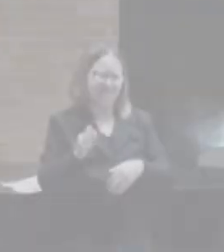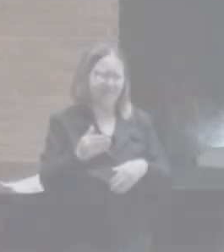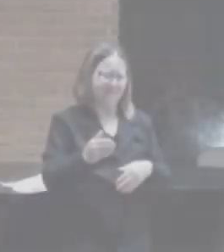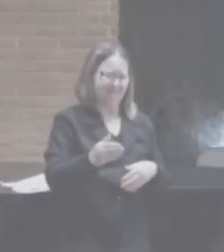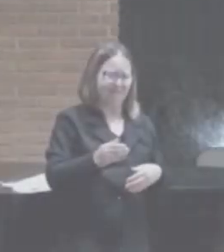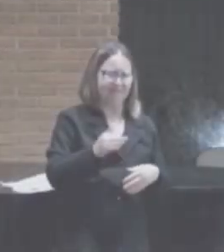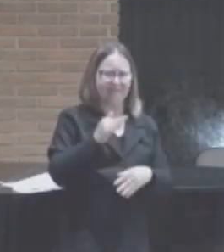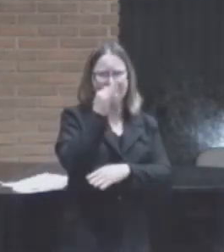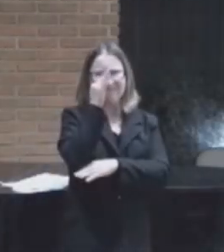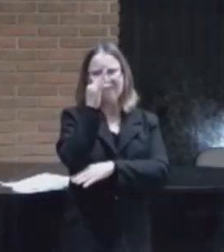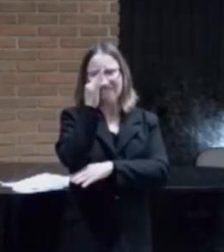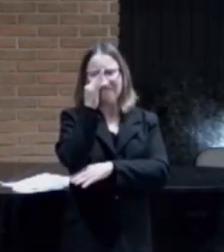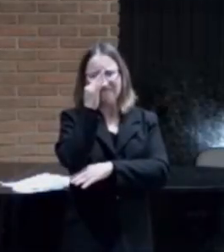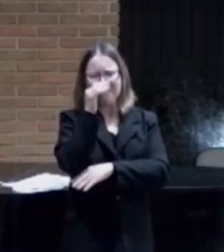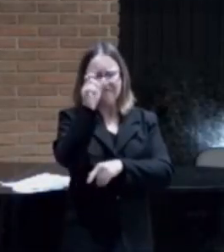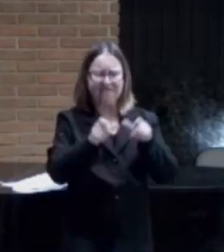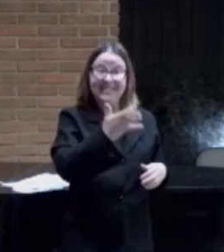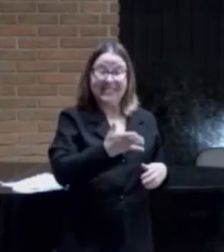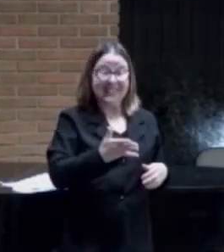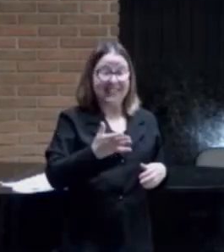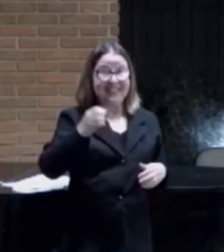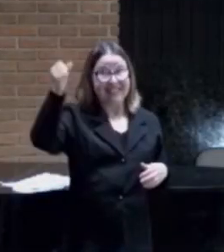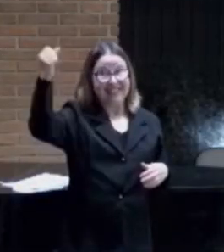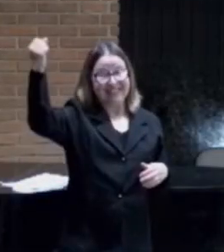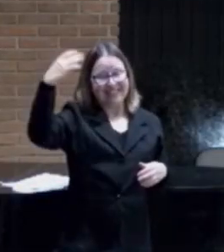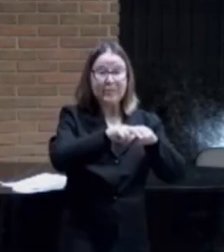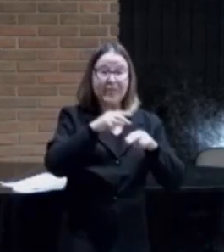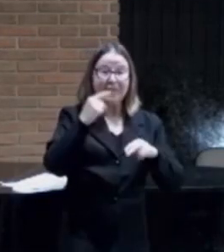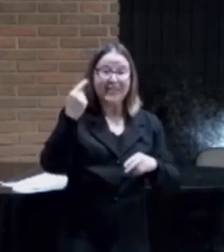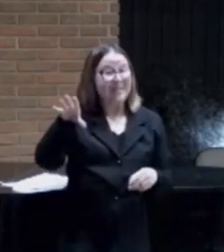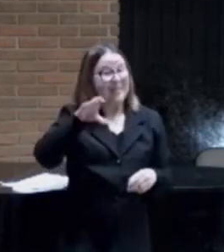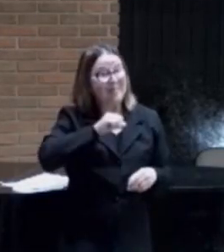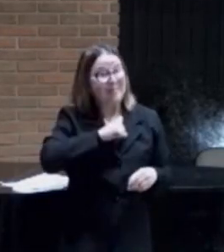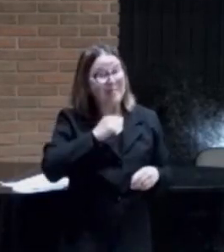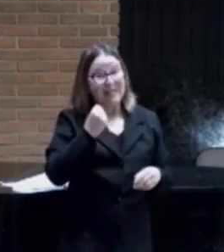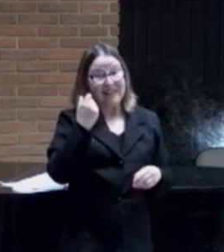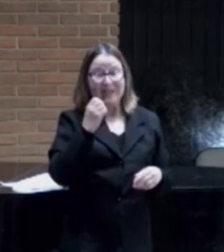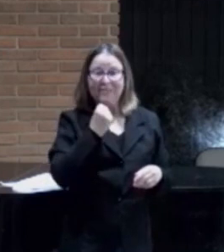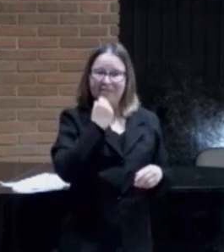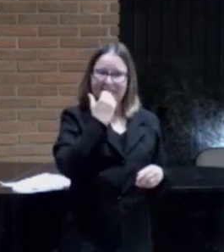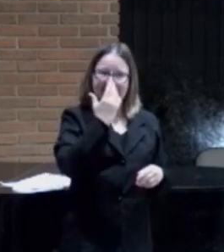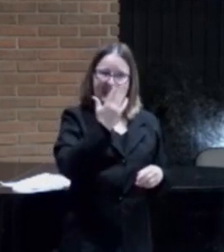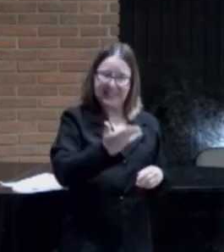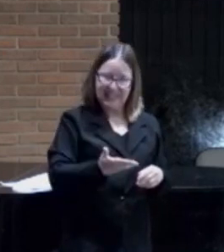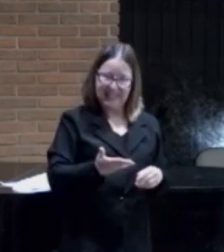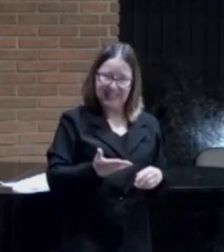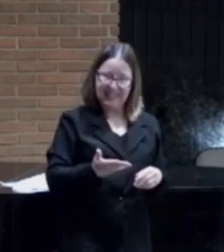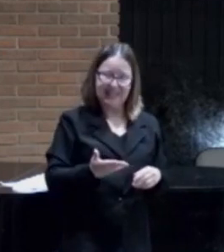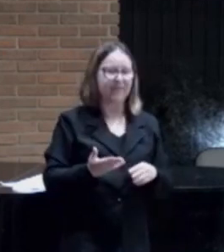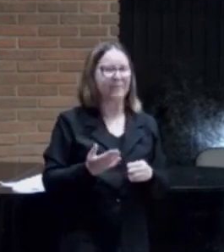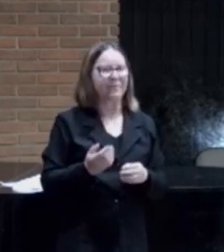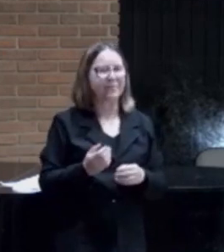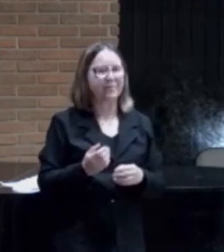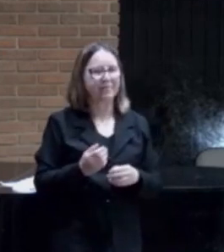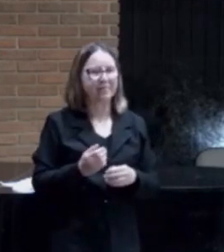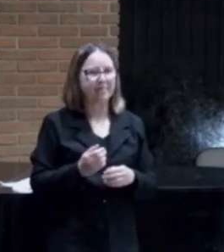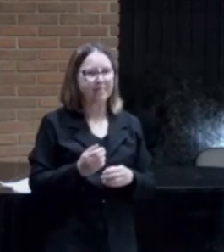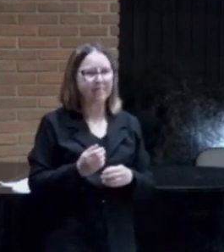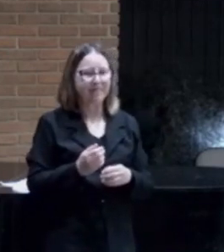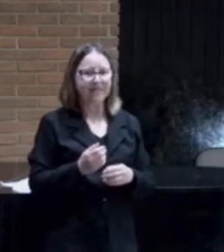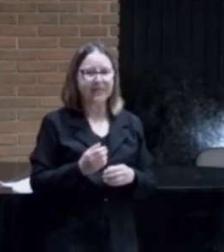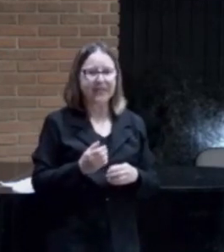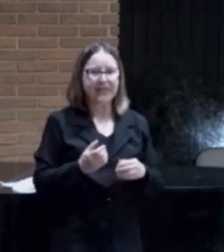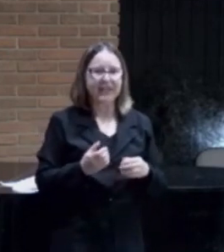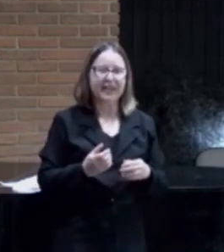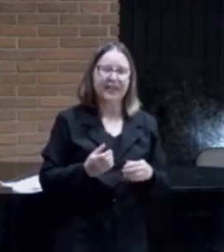Ele é um Deus bom, Ele é um Deus justo e em dado momento Ele cria os seres humanos, para que os seres humanos possam viver em comunhão